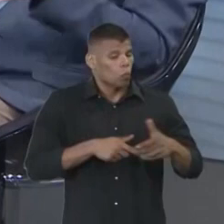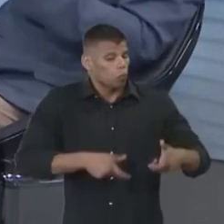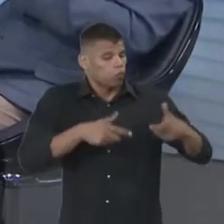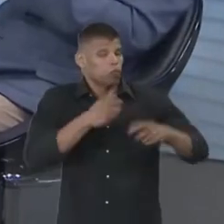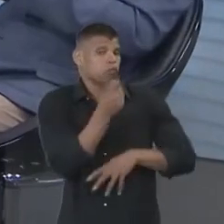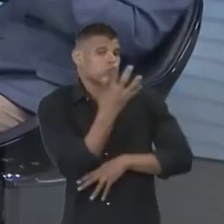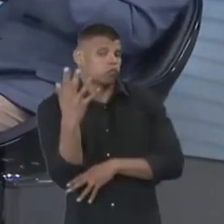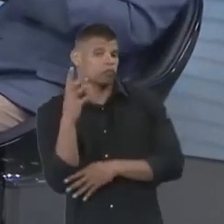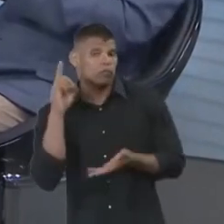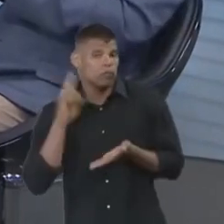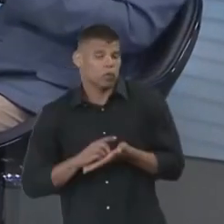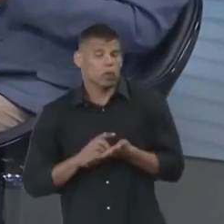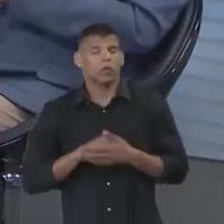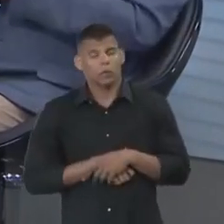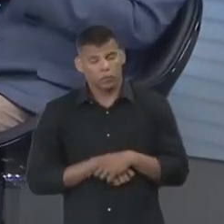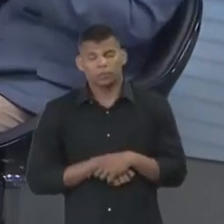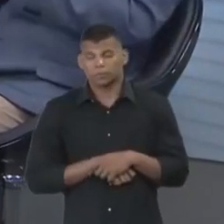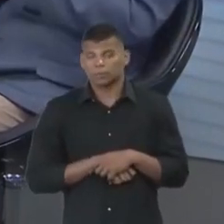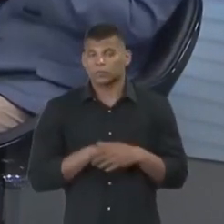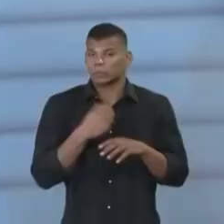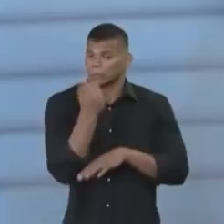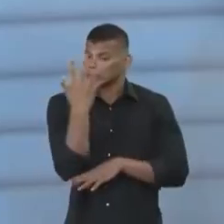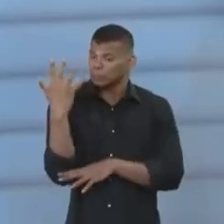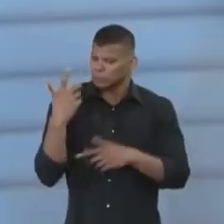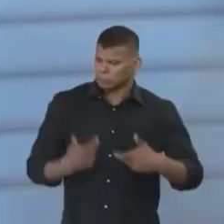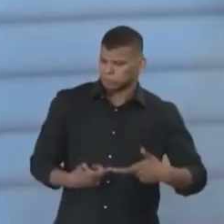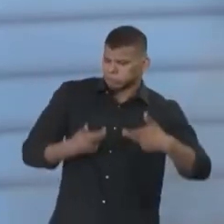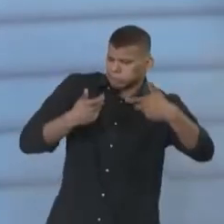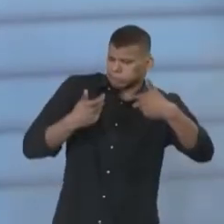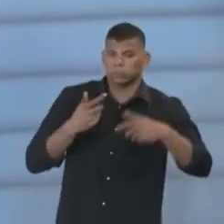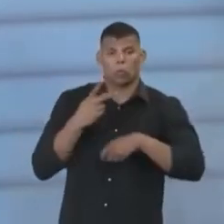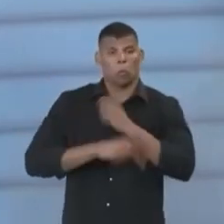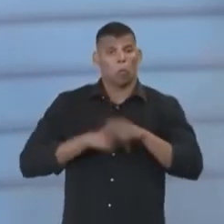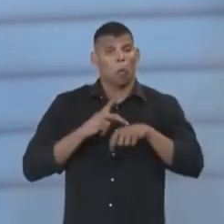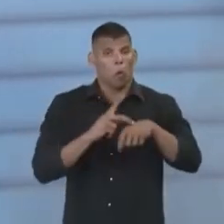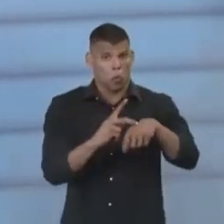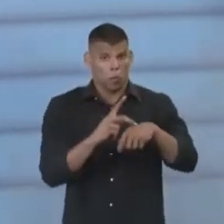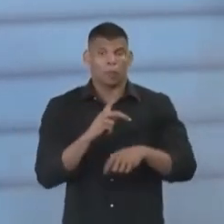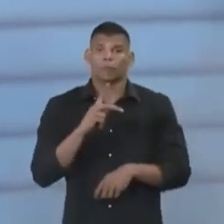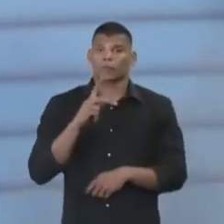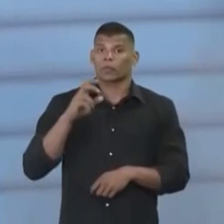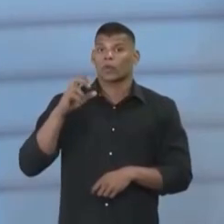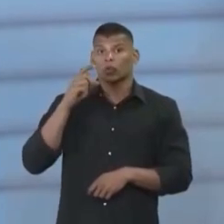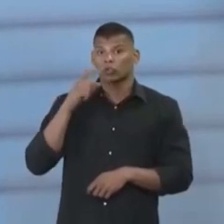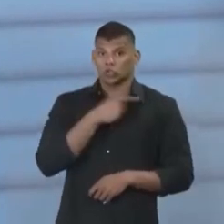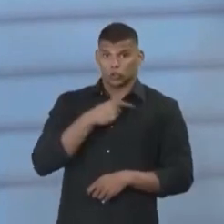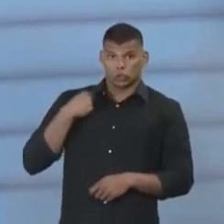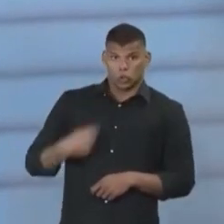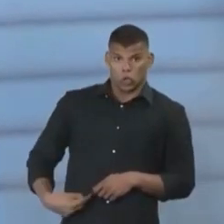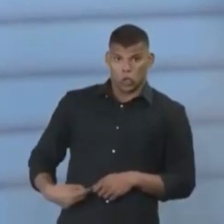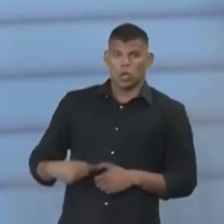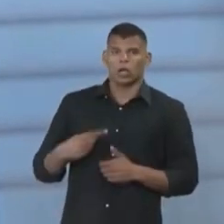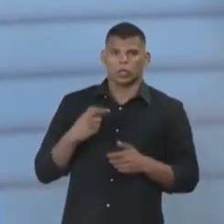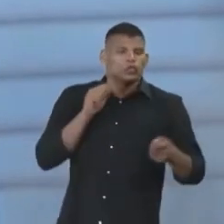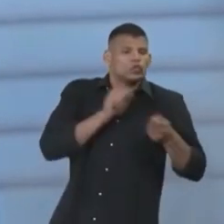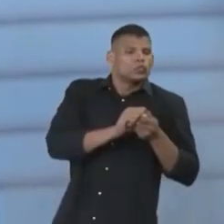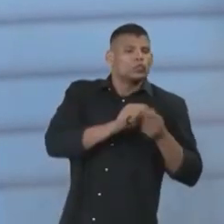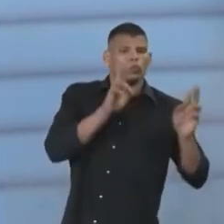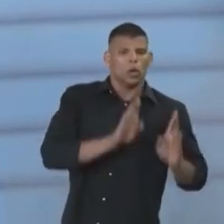ambiental. Guerra ambiental. Exatamente. E nós temos um país que tem a China como aliado e os Estados Unidos como inimigo.